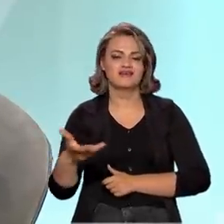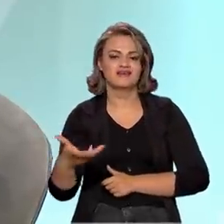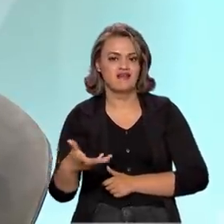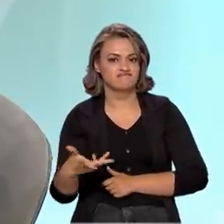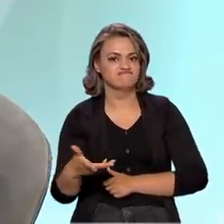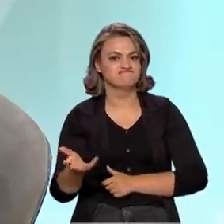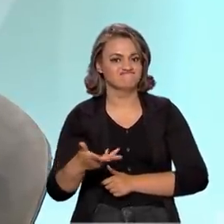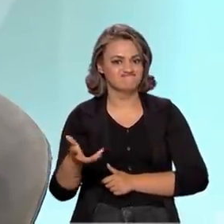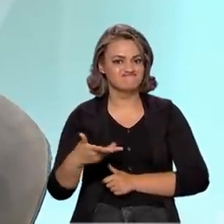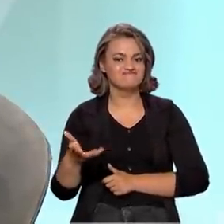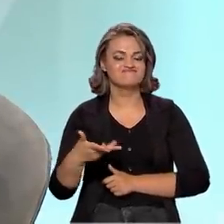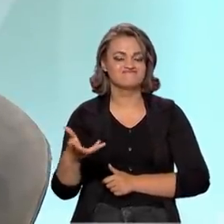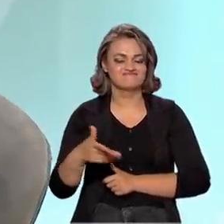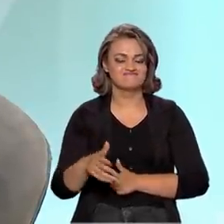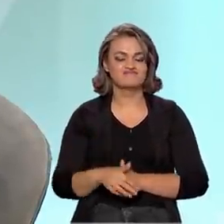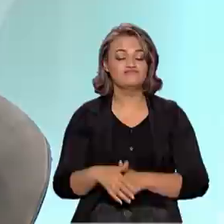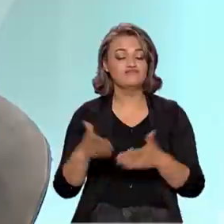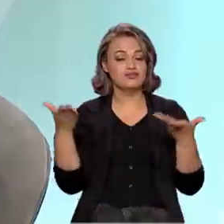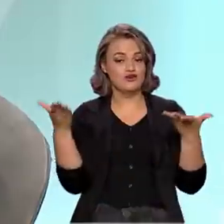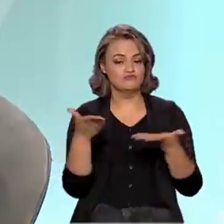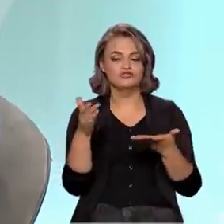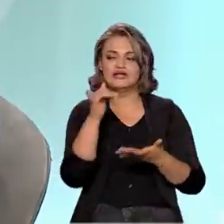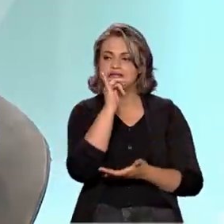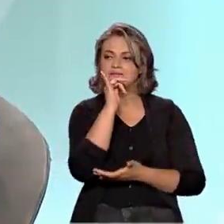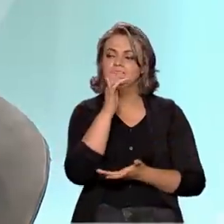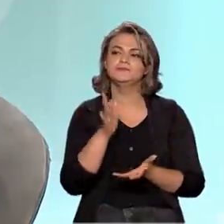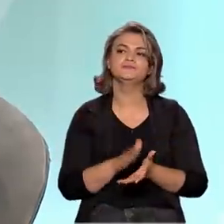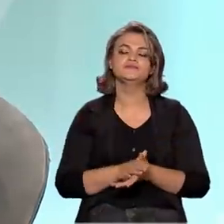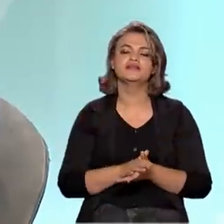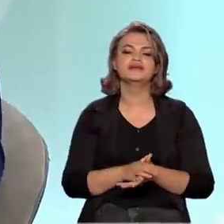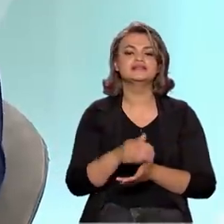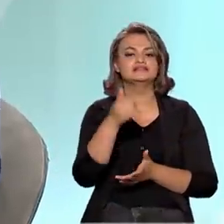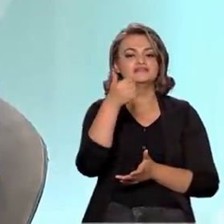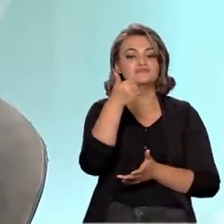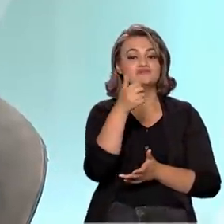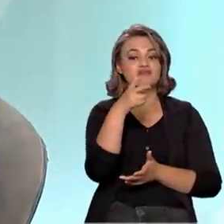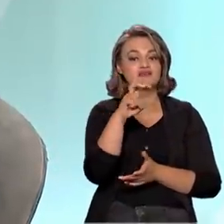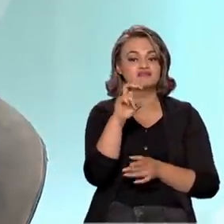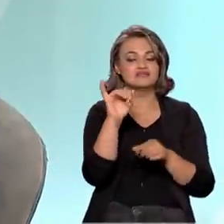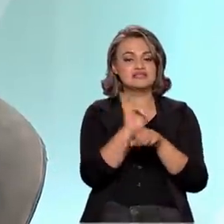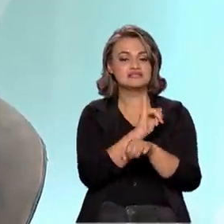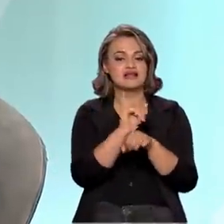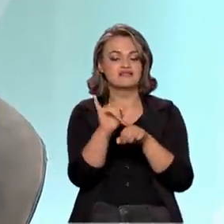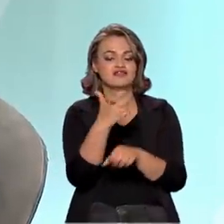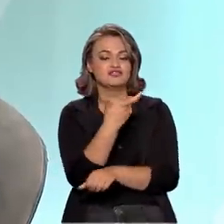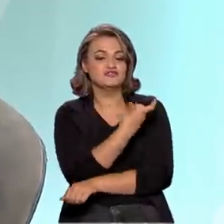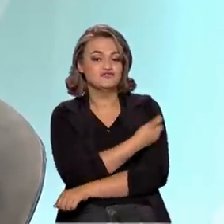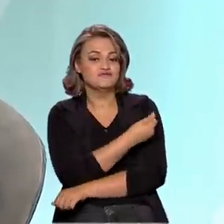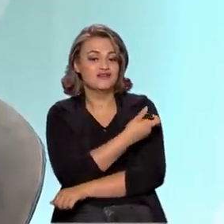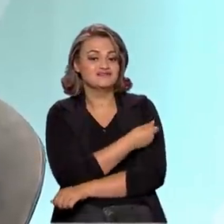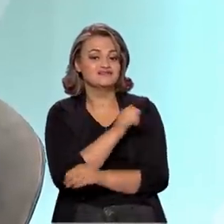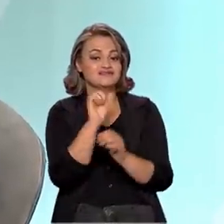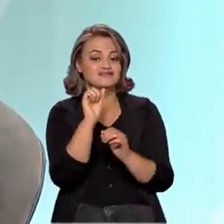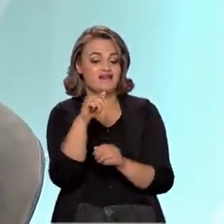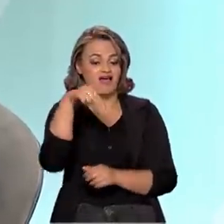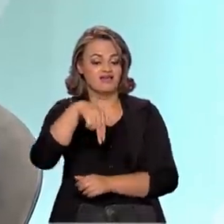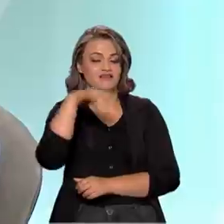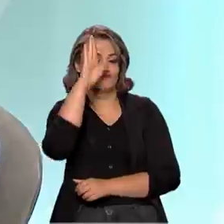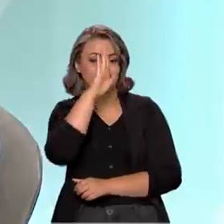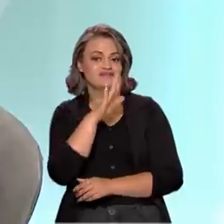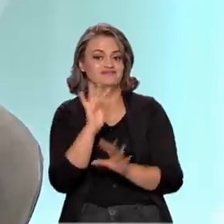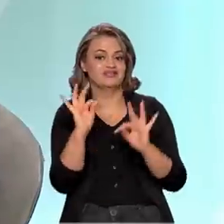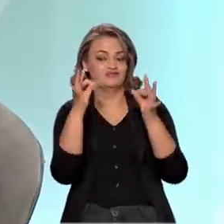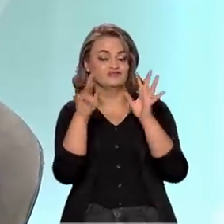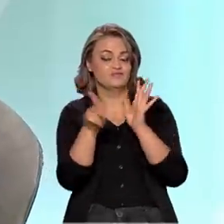muito grande. Nós temos hoje em dia, por exemplo, 15 estratégias de vacinas nacionais, com tecnologia